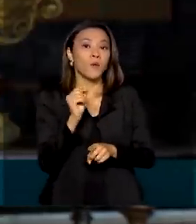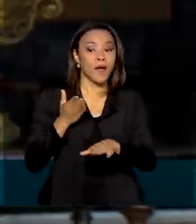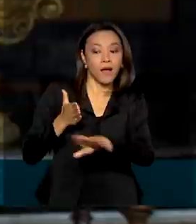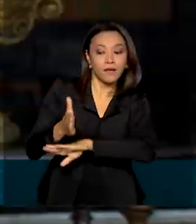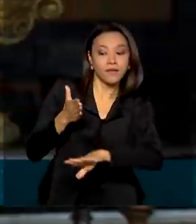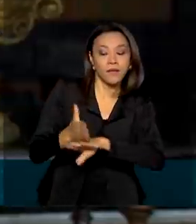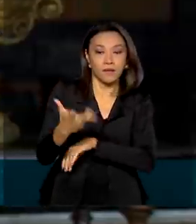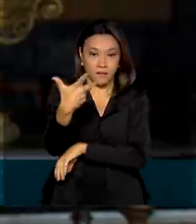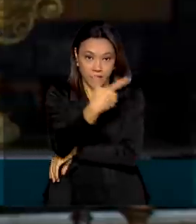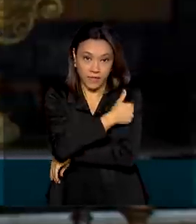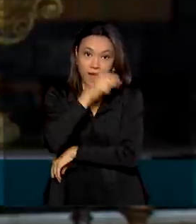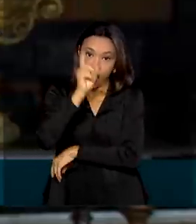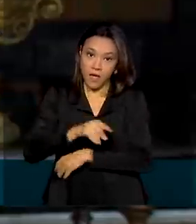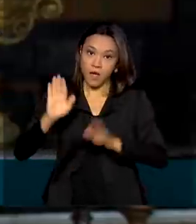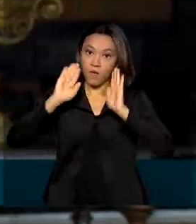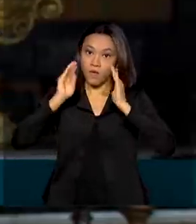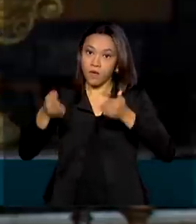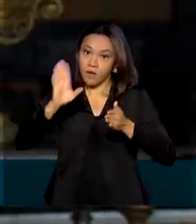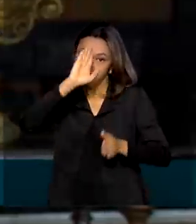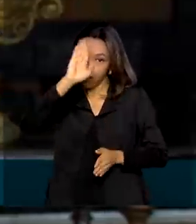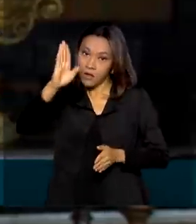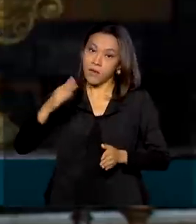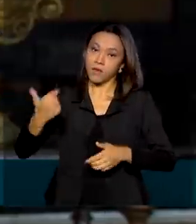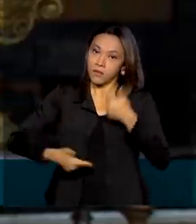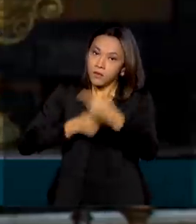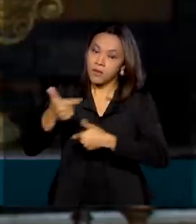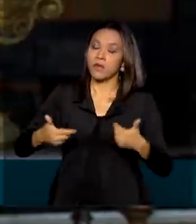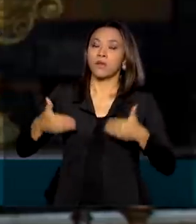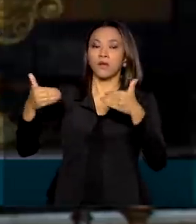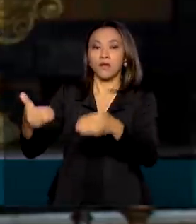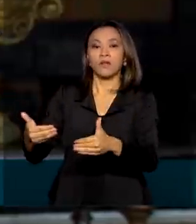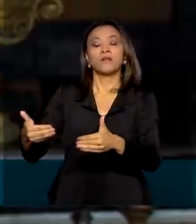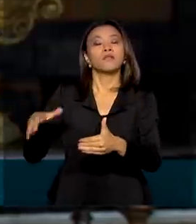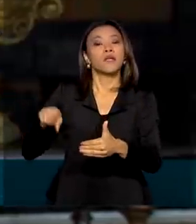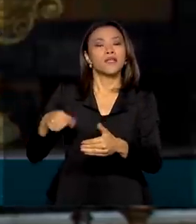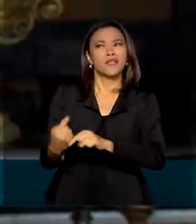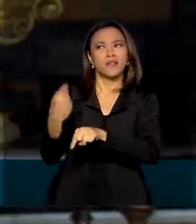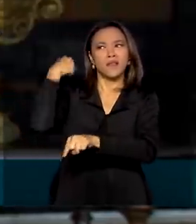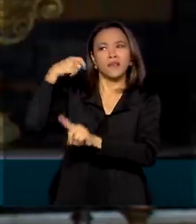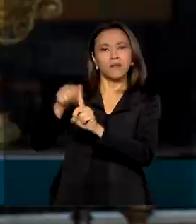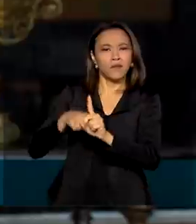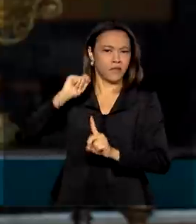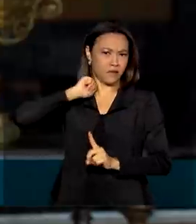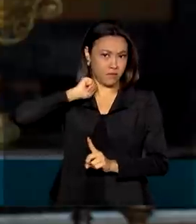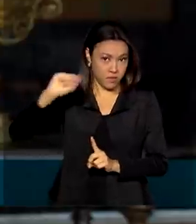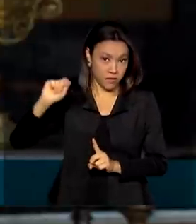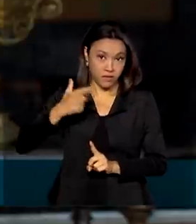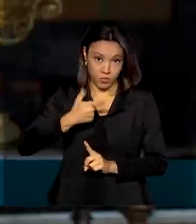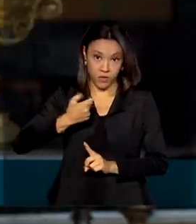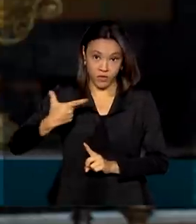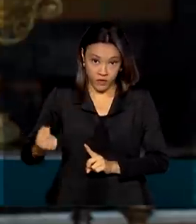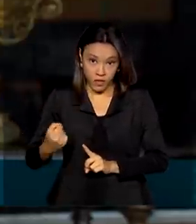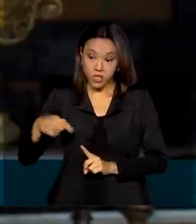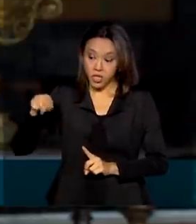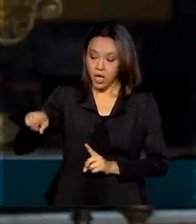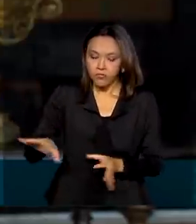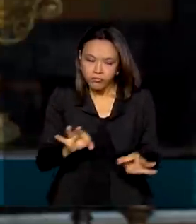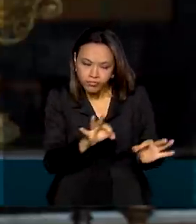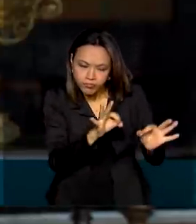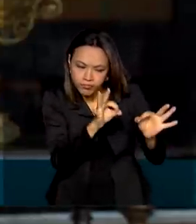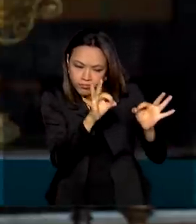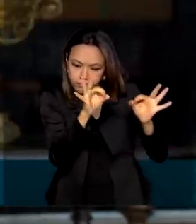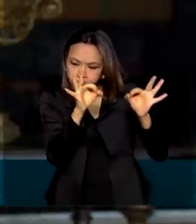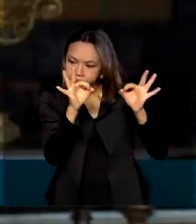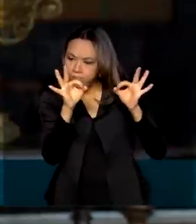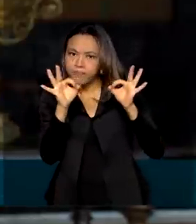é prioridade do ministério e que desde abril de 2020 o Ministério da Saúde monitora periodicamente